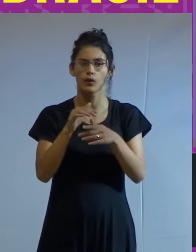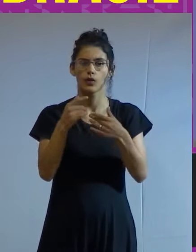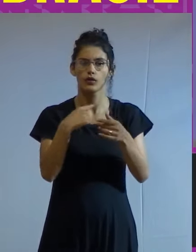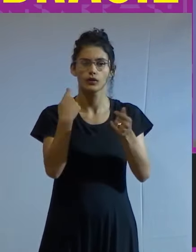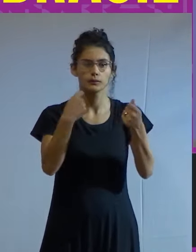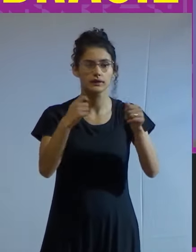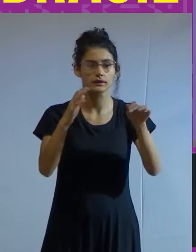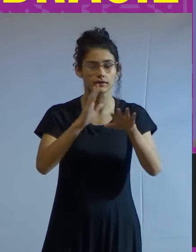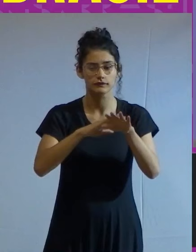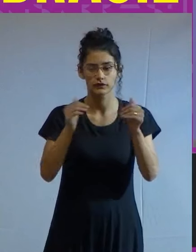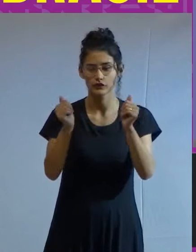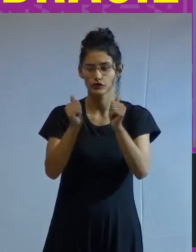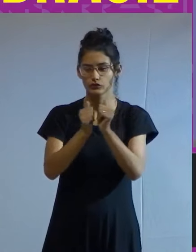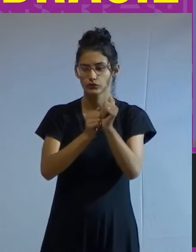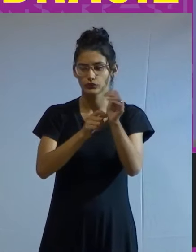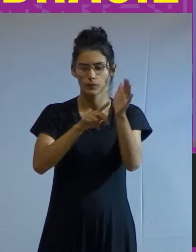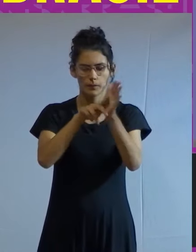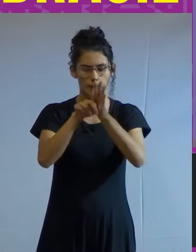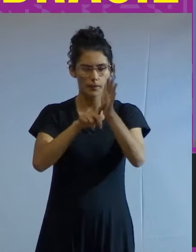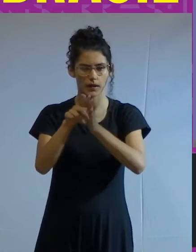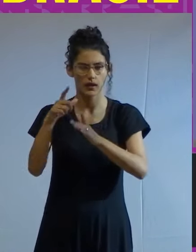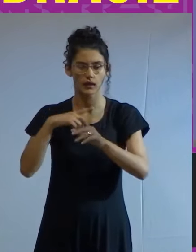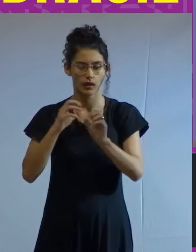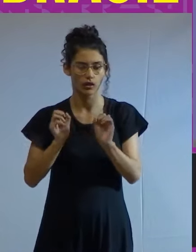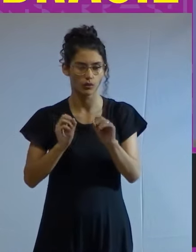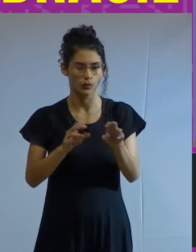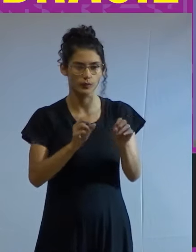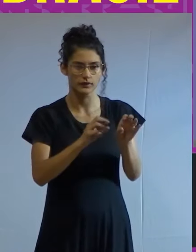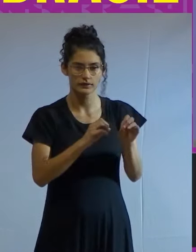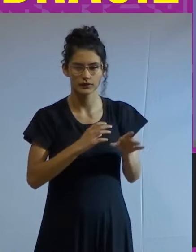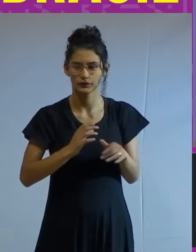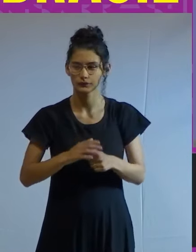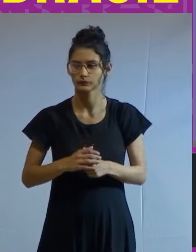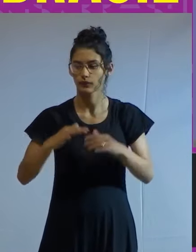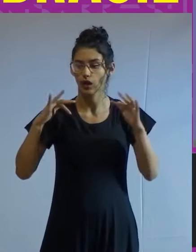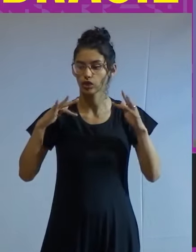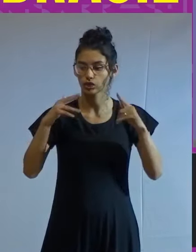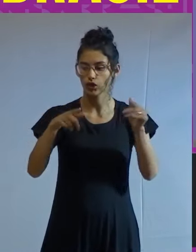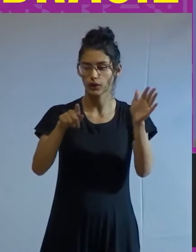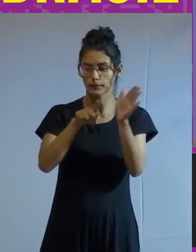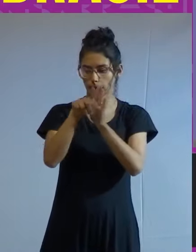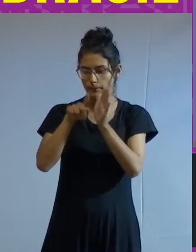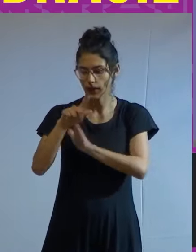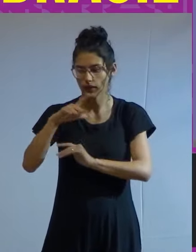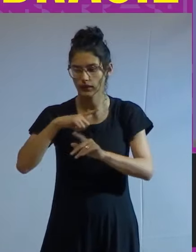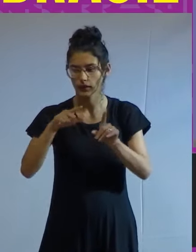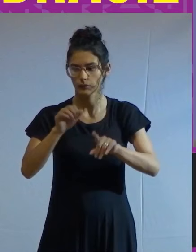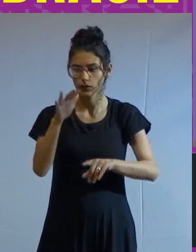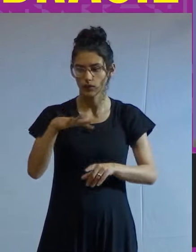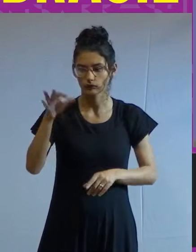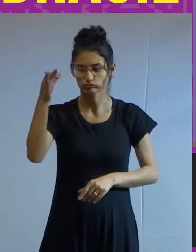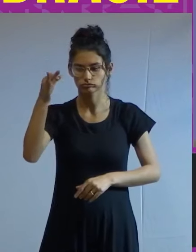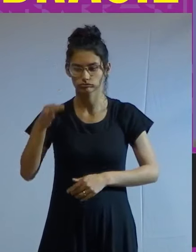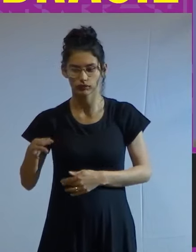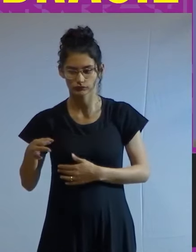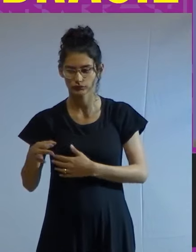devemos tender nesta grave questão do ensino. Toda questão tem seu lado ideal.